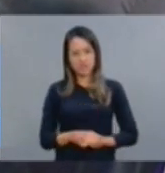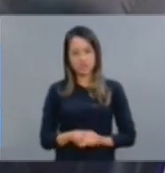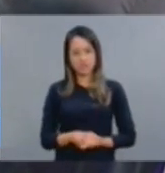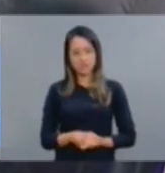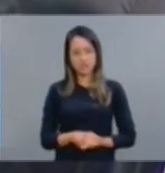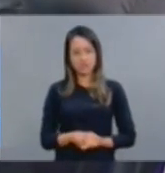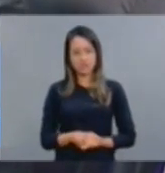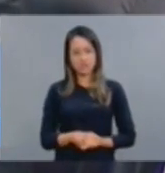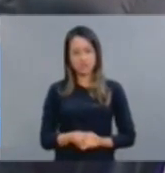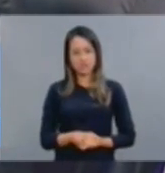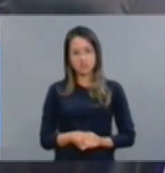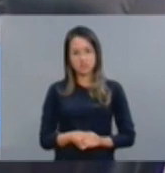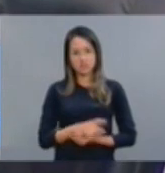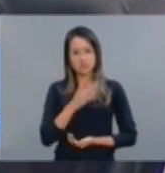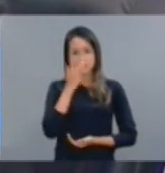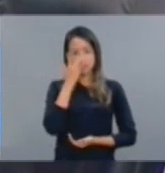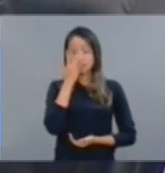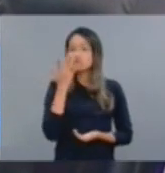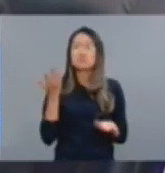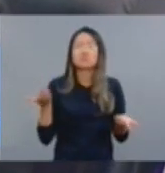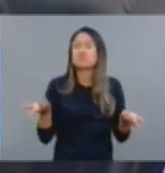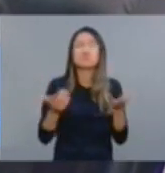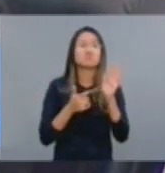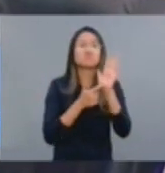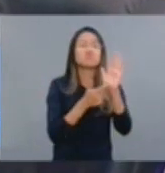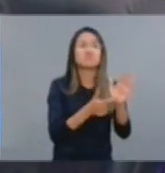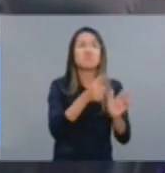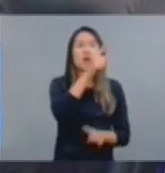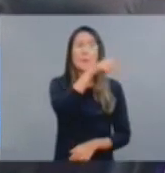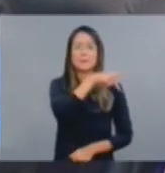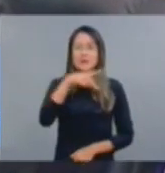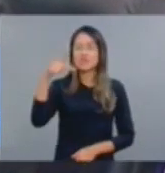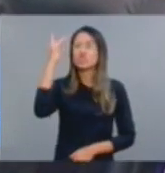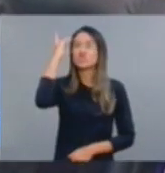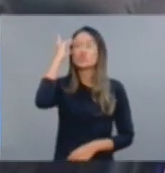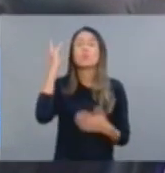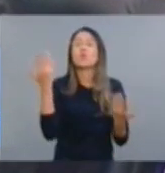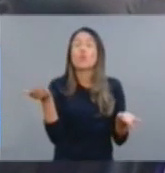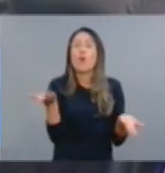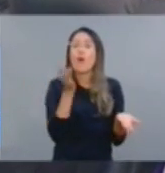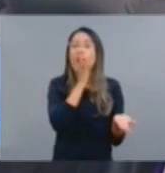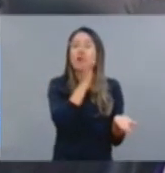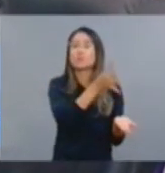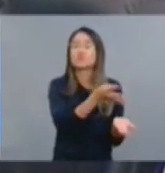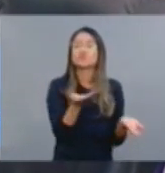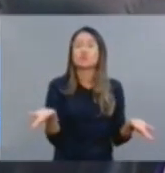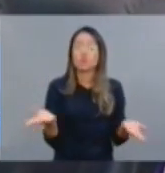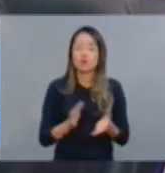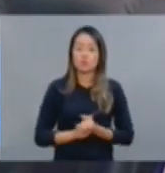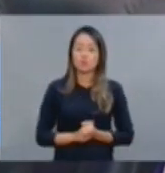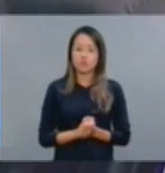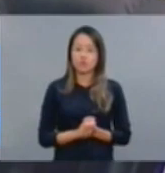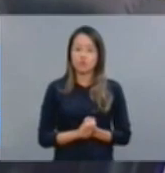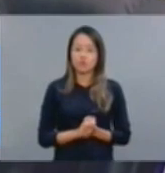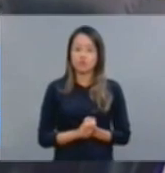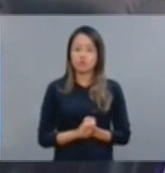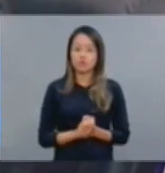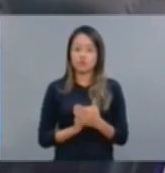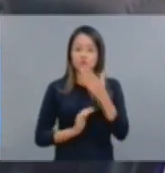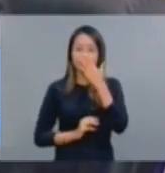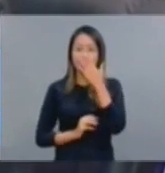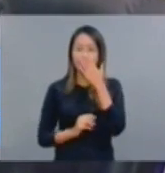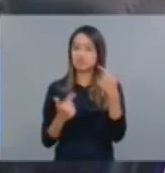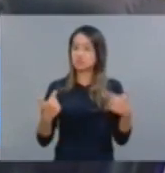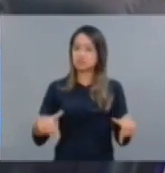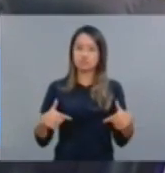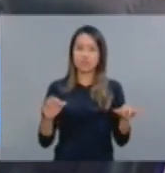E qual é o fato que está apresentado a presidenta Dilma envolvida em prática de crime? No pedido de impeachment? Nenhum.